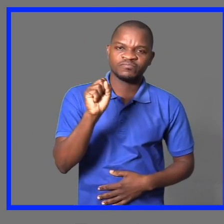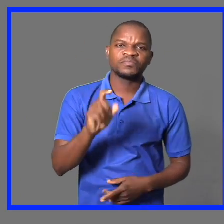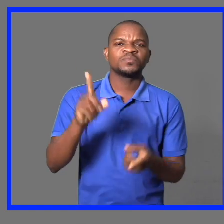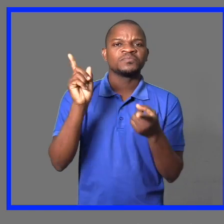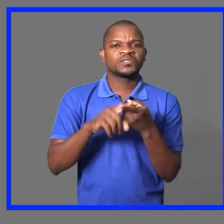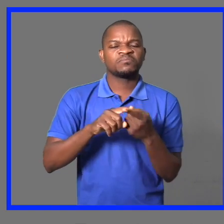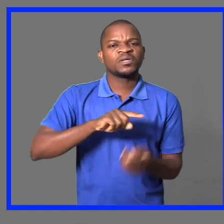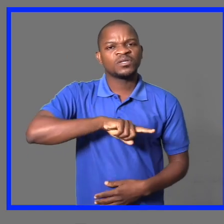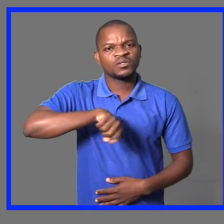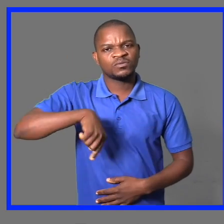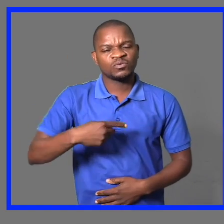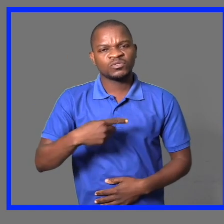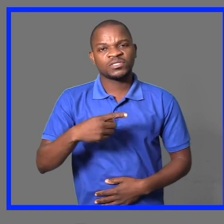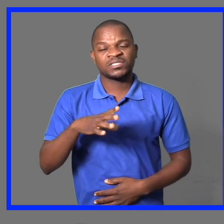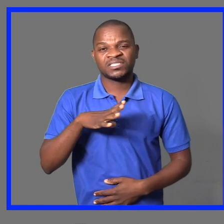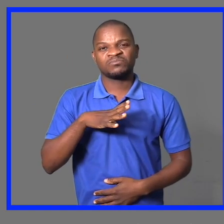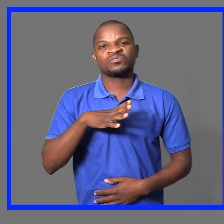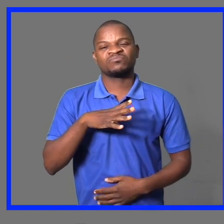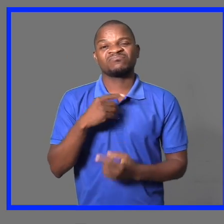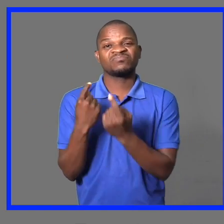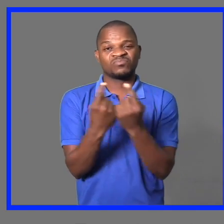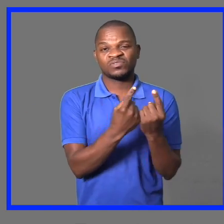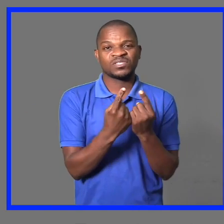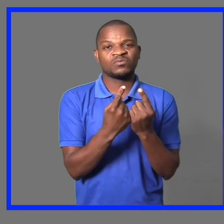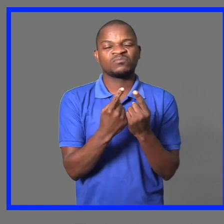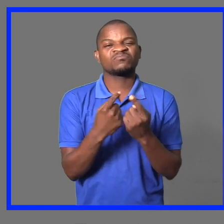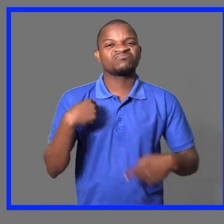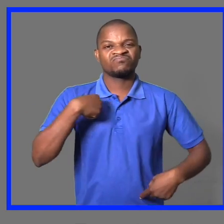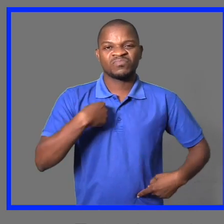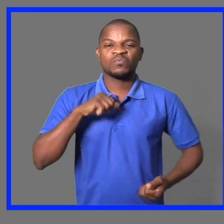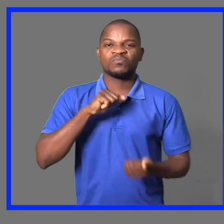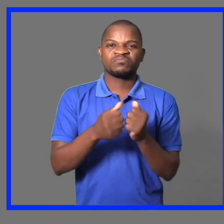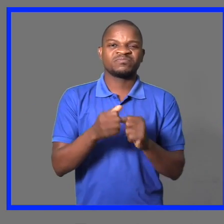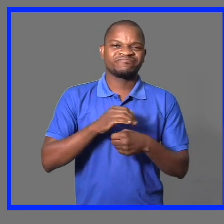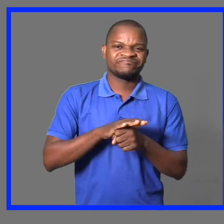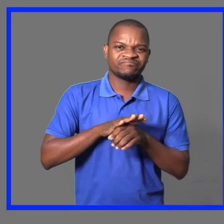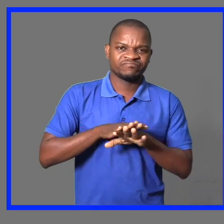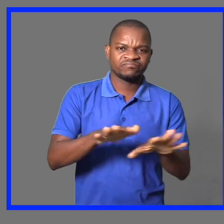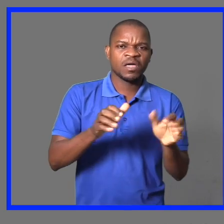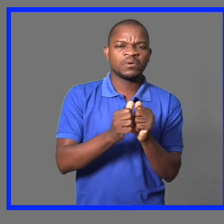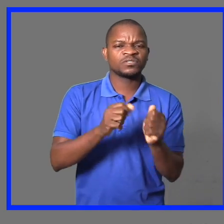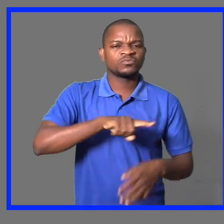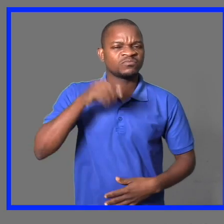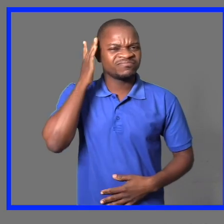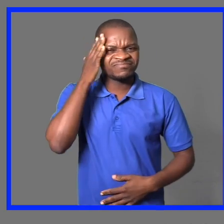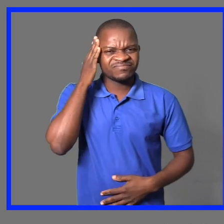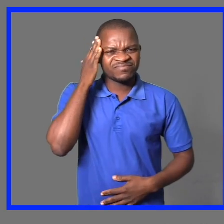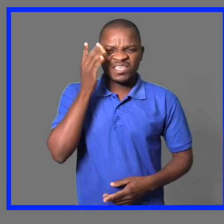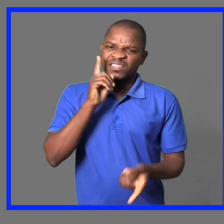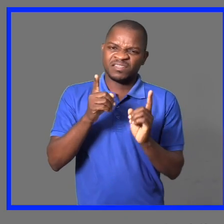tratando-se que estamos numa situação da pandemia de Covid-19, achamos que,